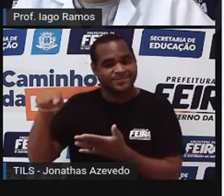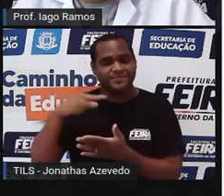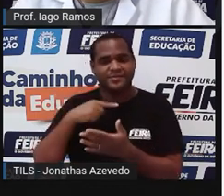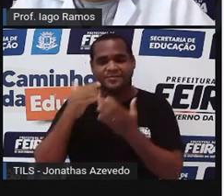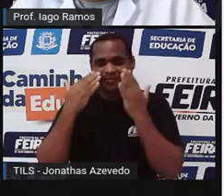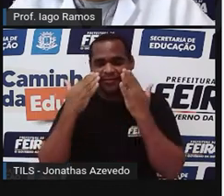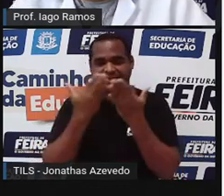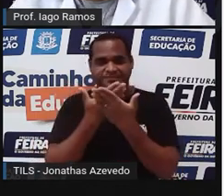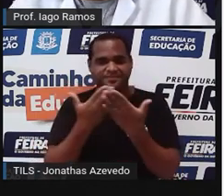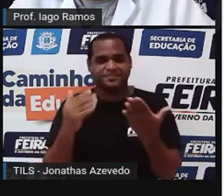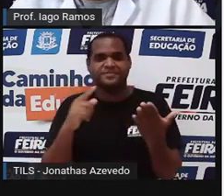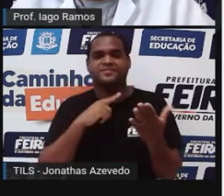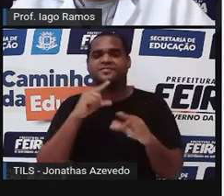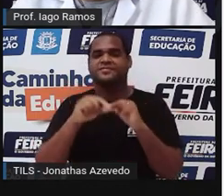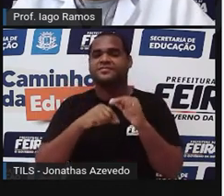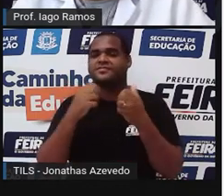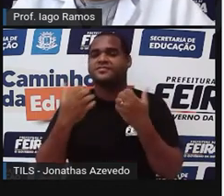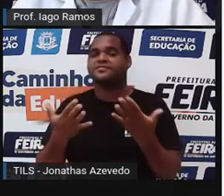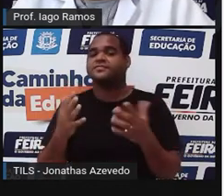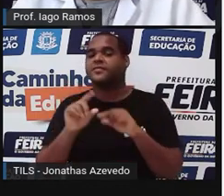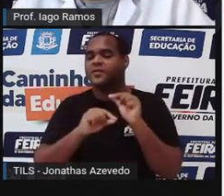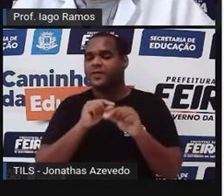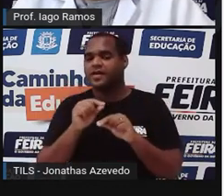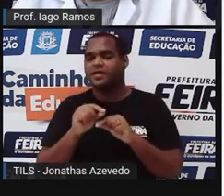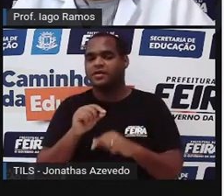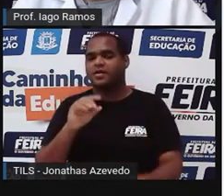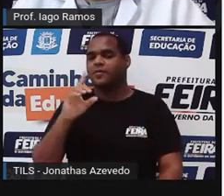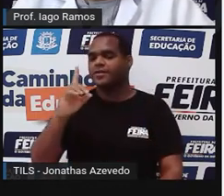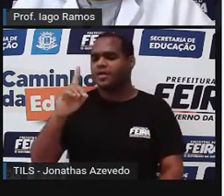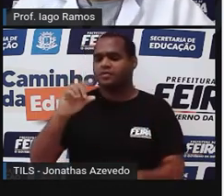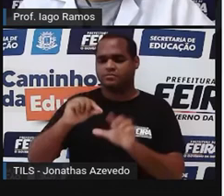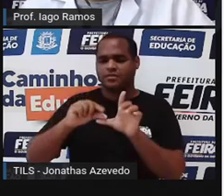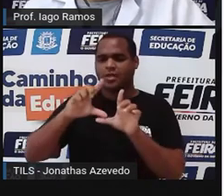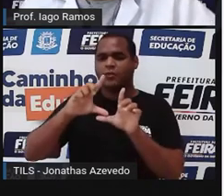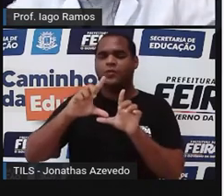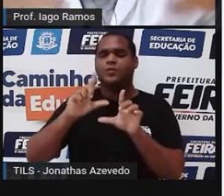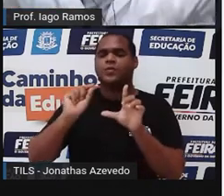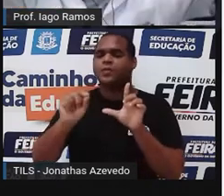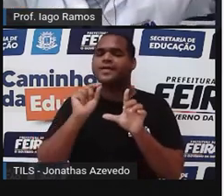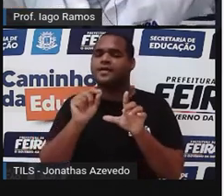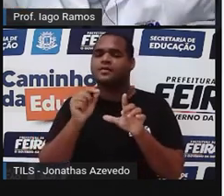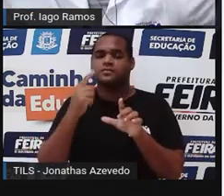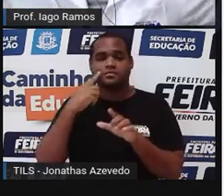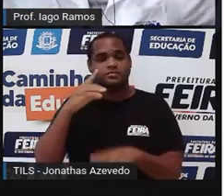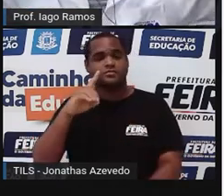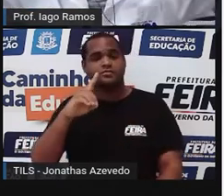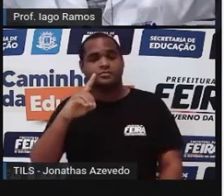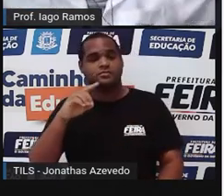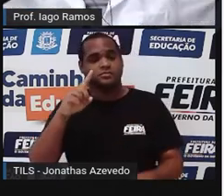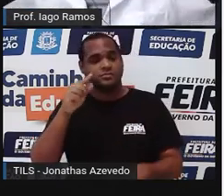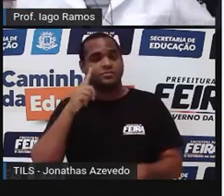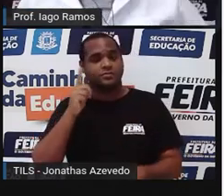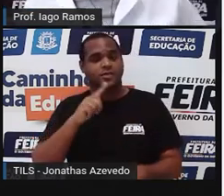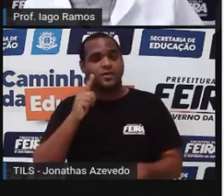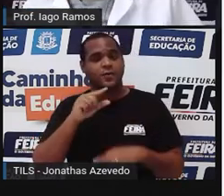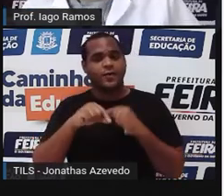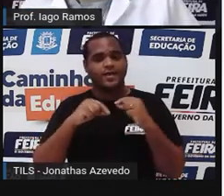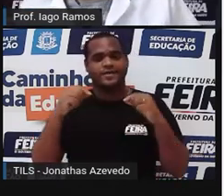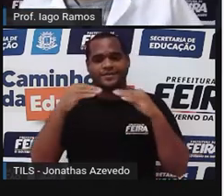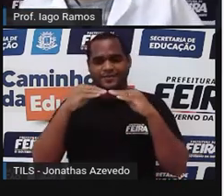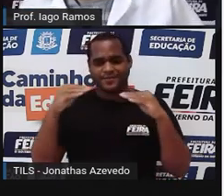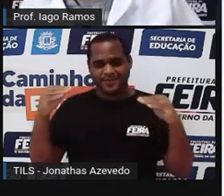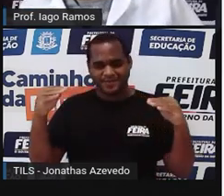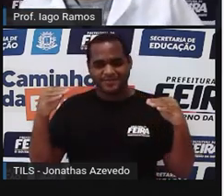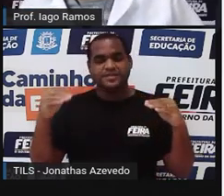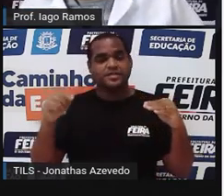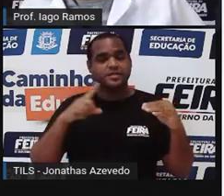mostrar. E o que é o D maiúsculo? O D maiúsculo é a diagonal deitada no losango, que a gente chama de